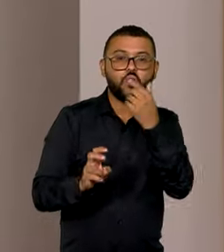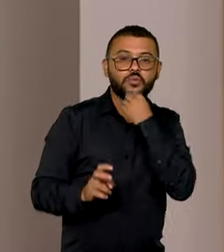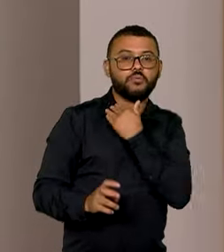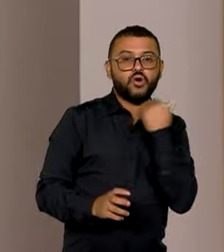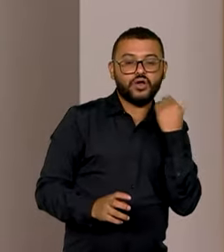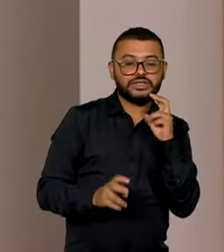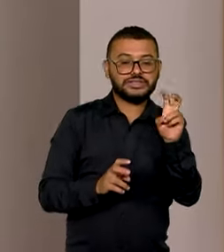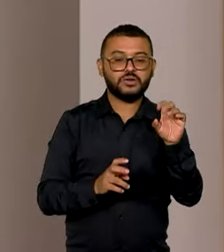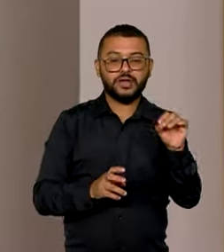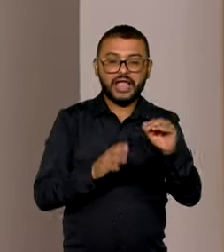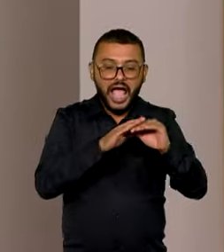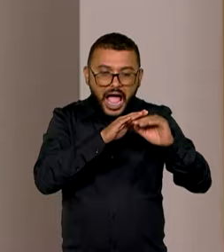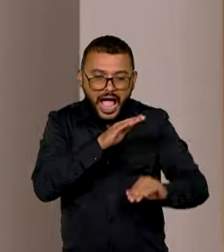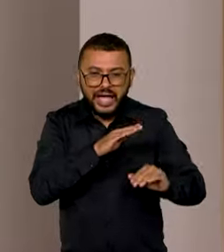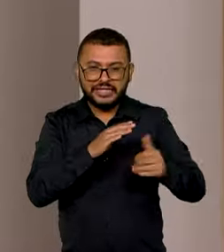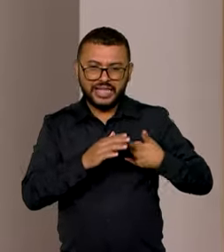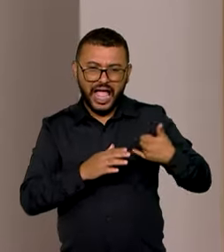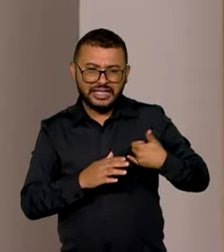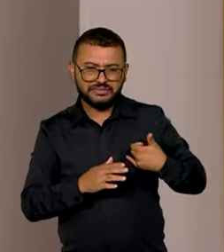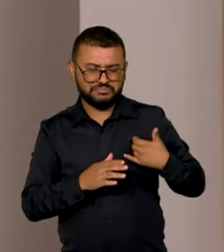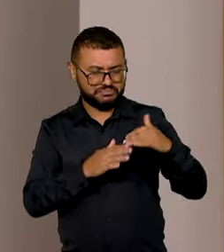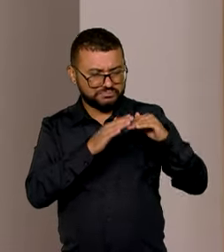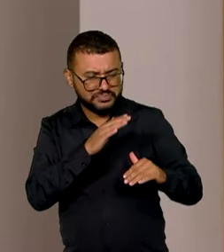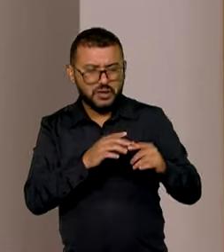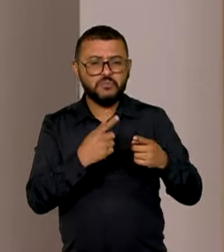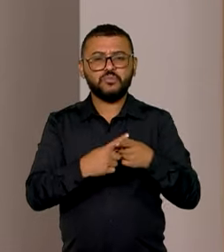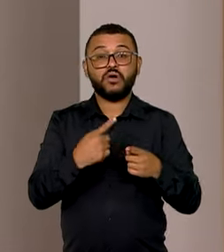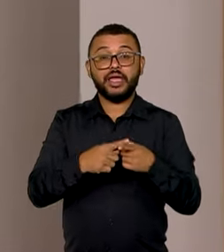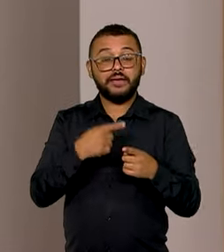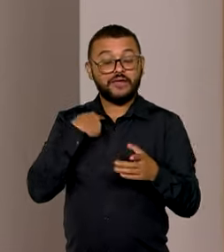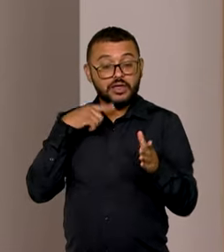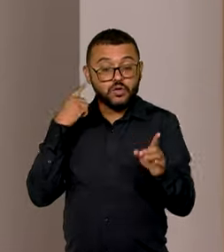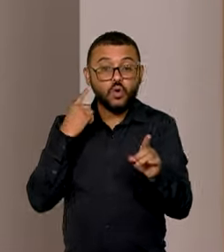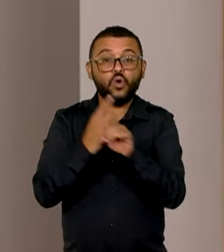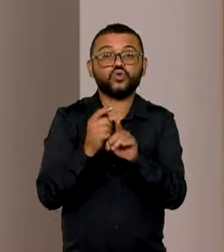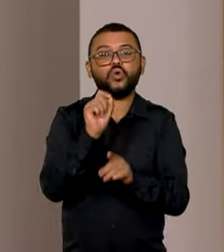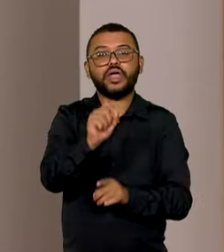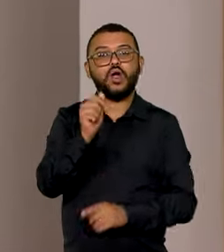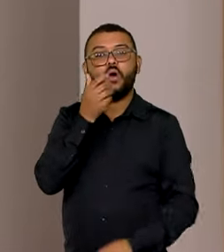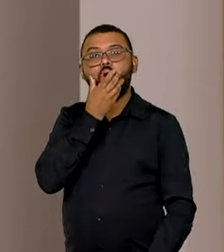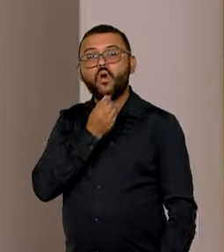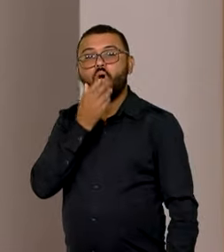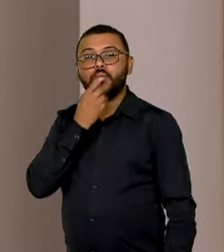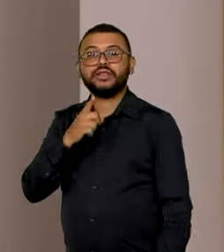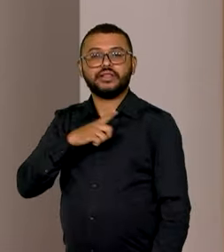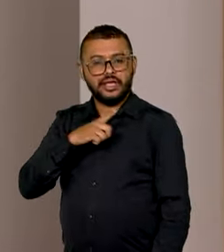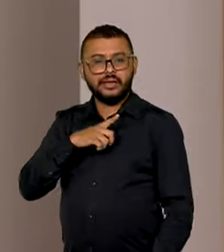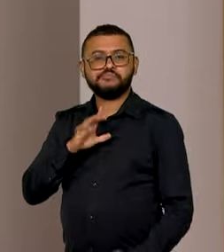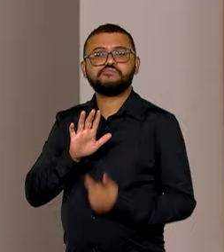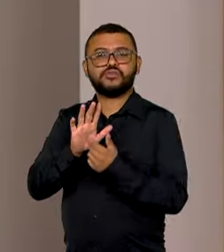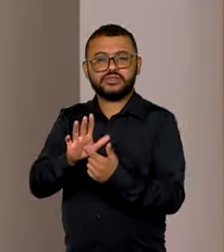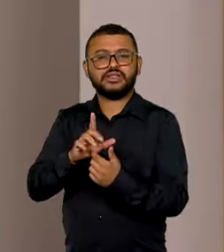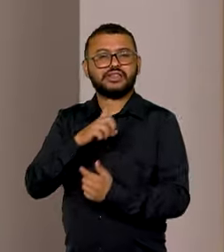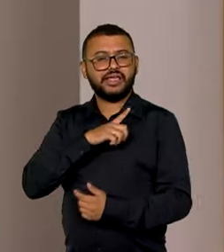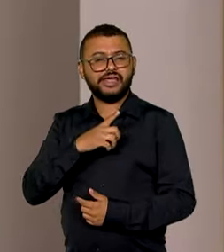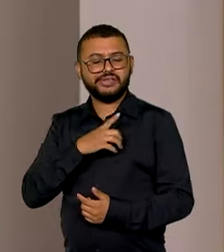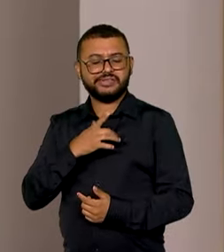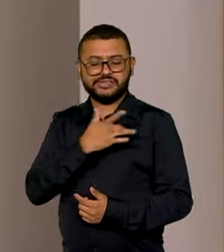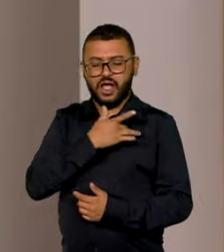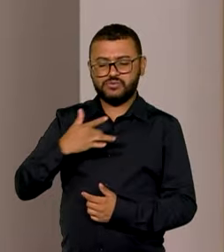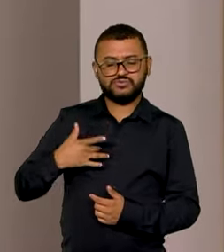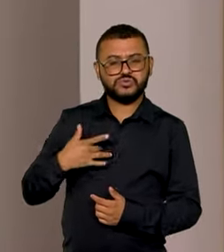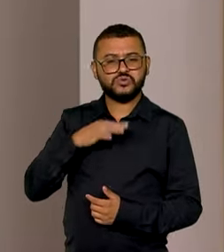dos 50 anos. Isso porque, de acordo com o levantamento, os homens têm apresentado com frequência hábitos que